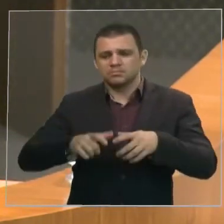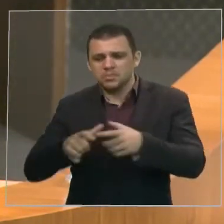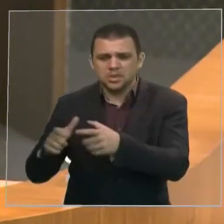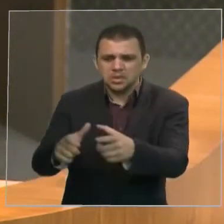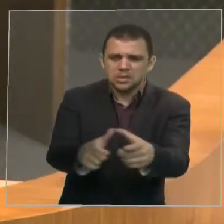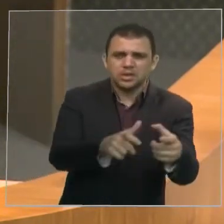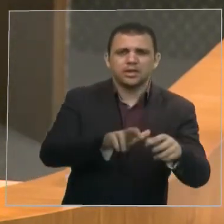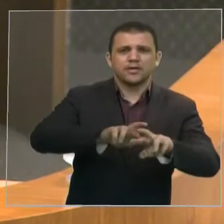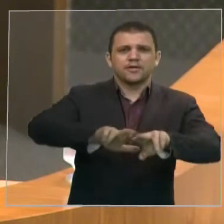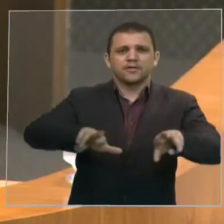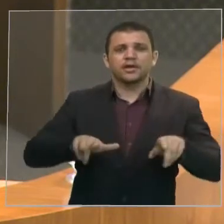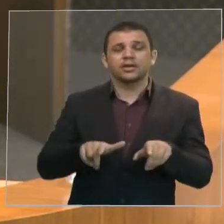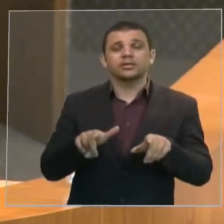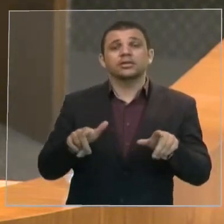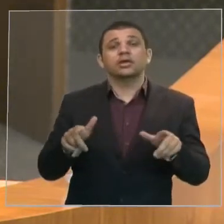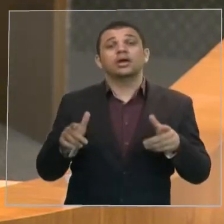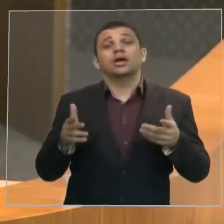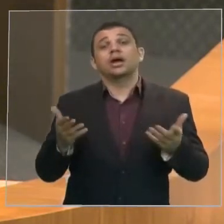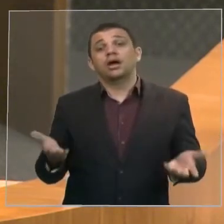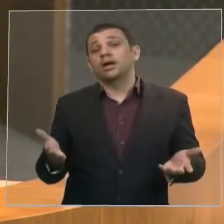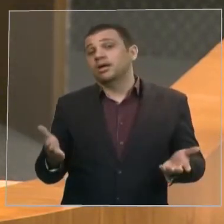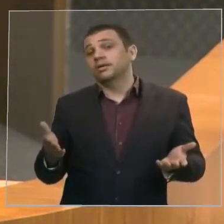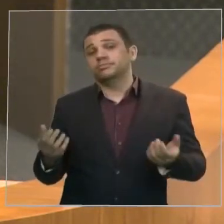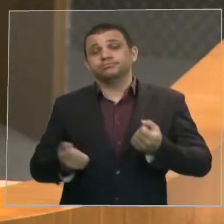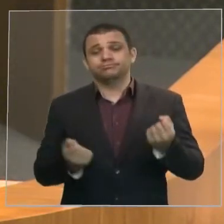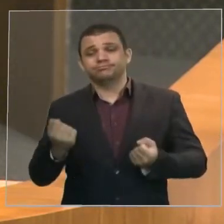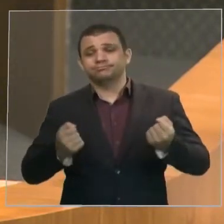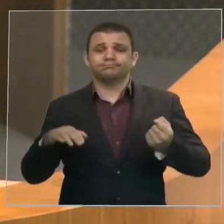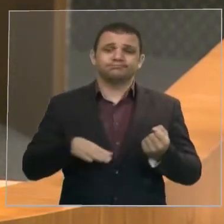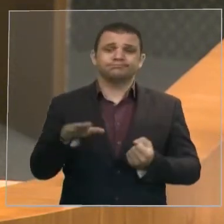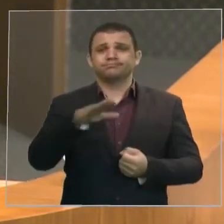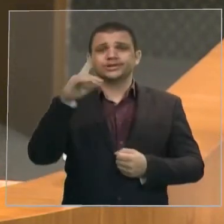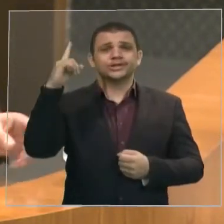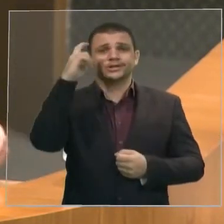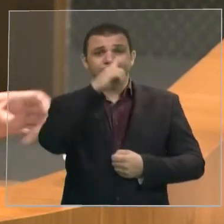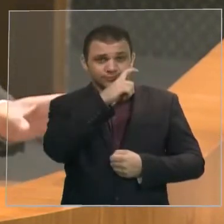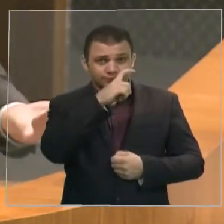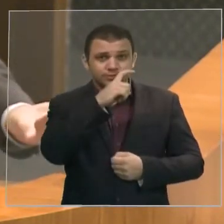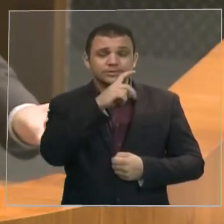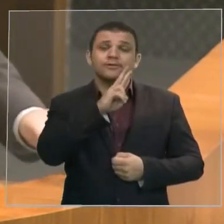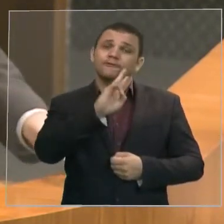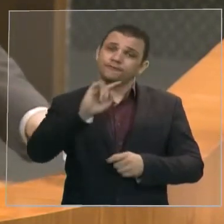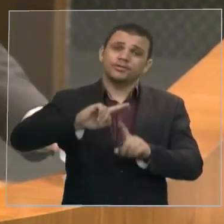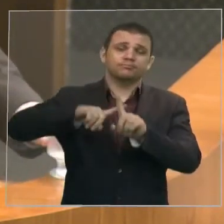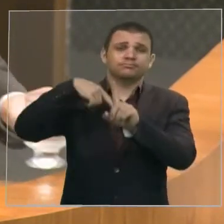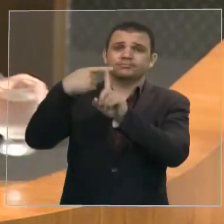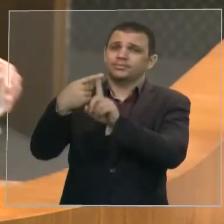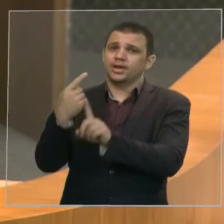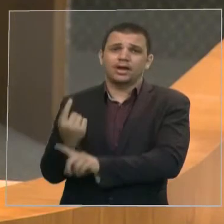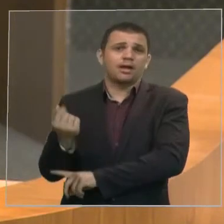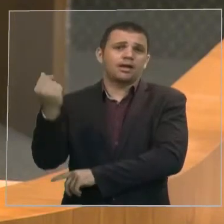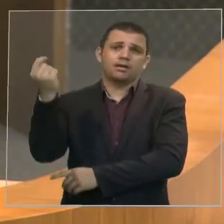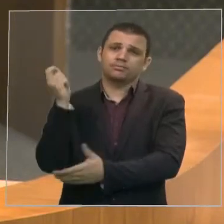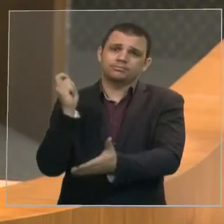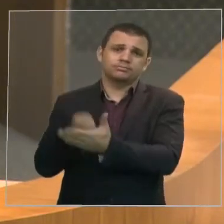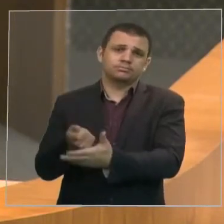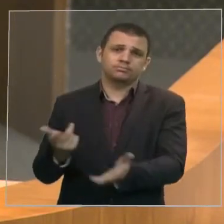na dificuldade, no aumento, realmente, do valor do transporte. Como também,